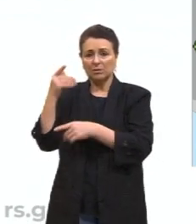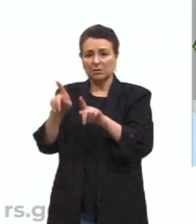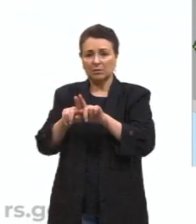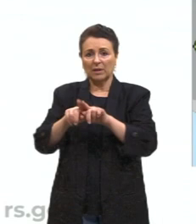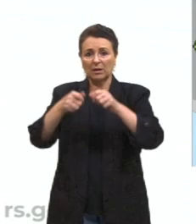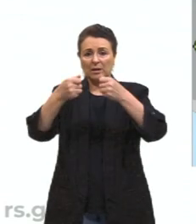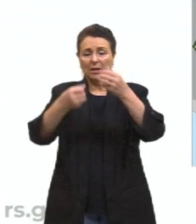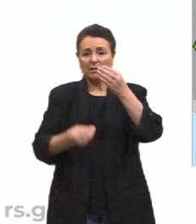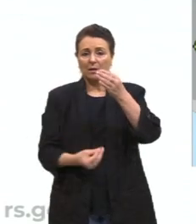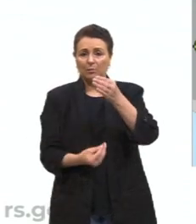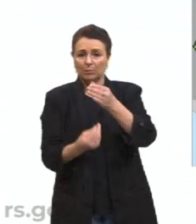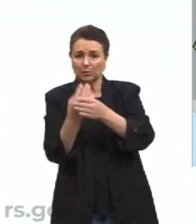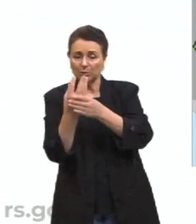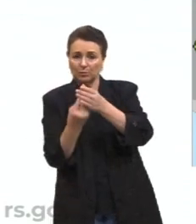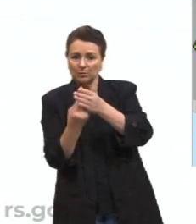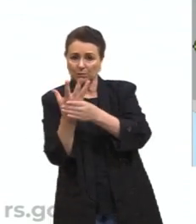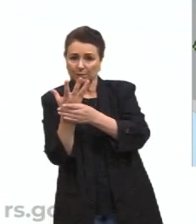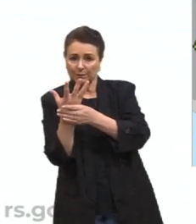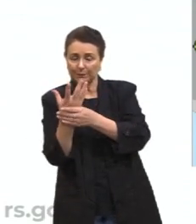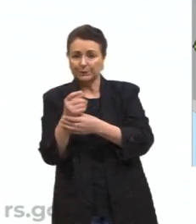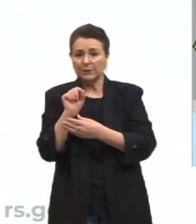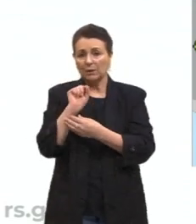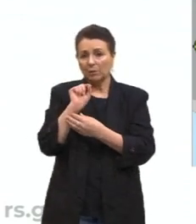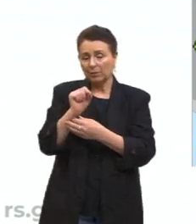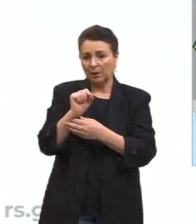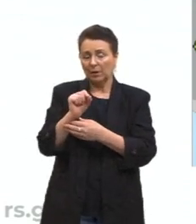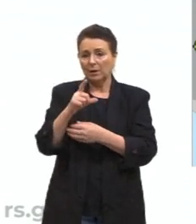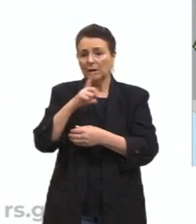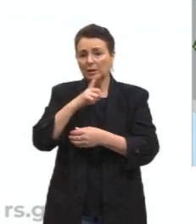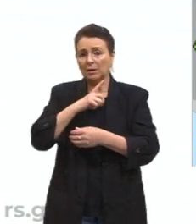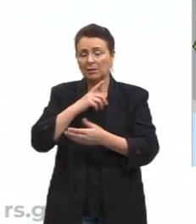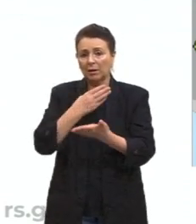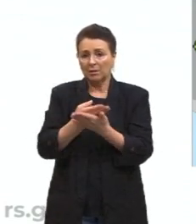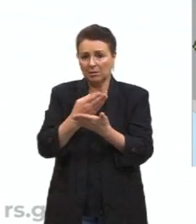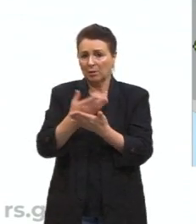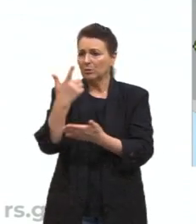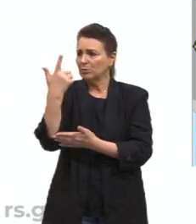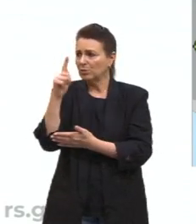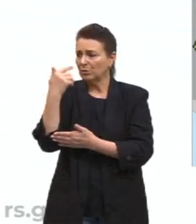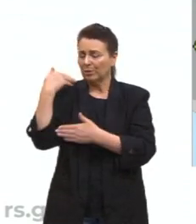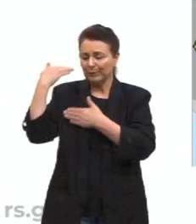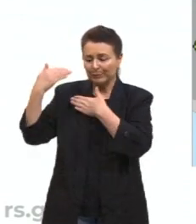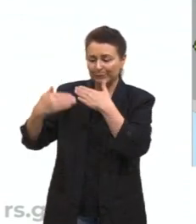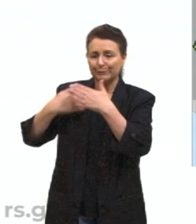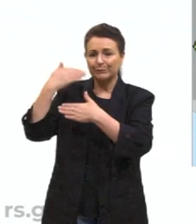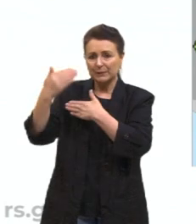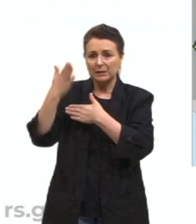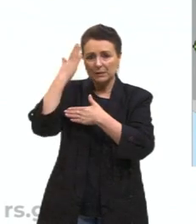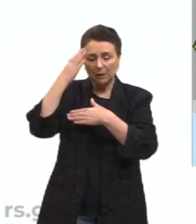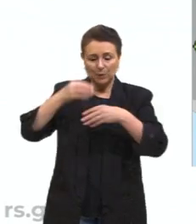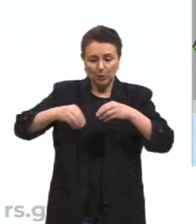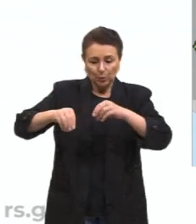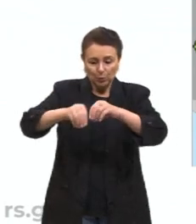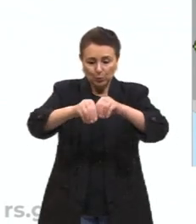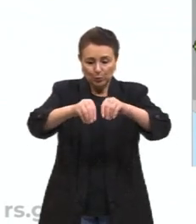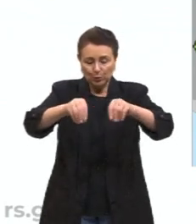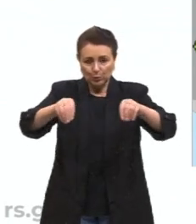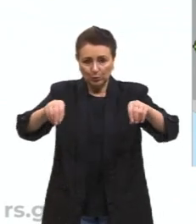produção, né? Sendo que a gente já viu nas aulas de geografia, a gente sabe, o solo é super